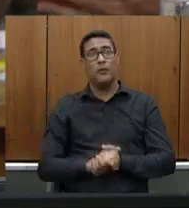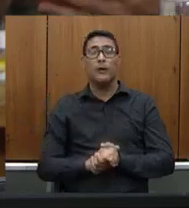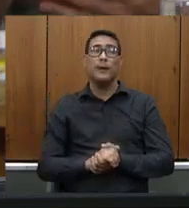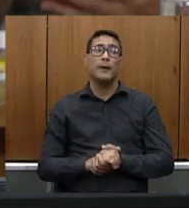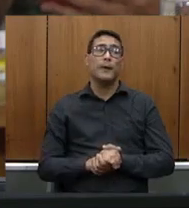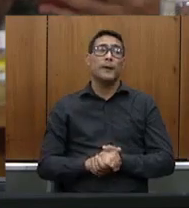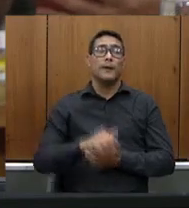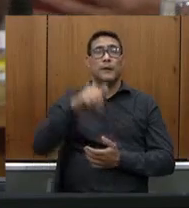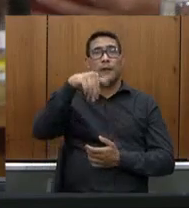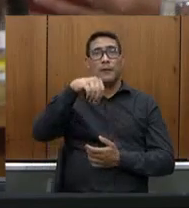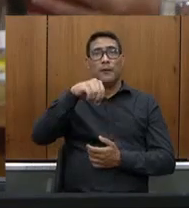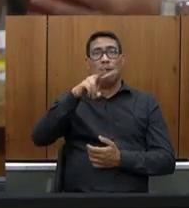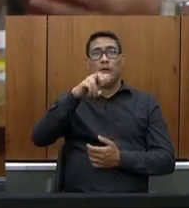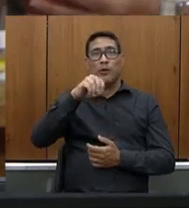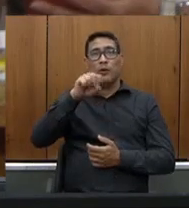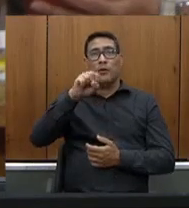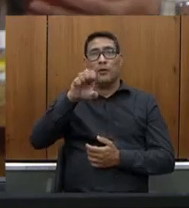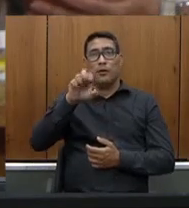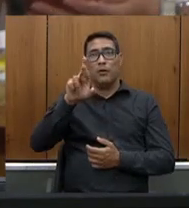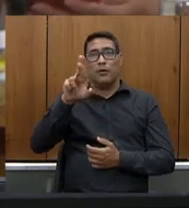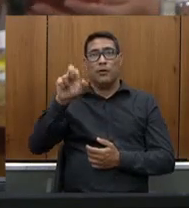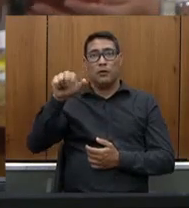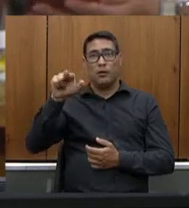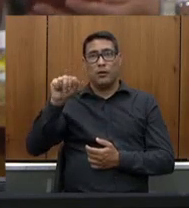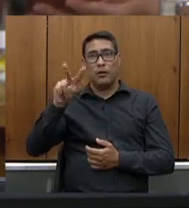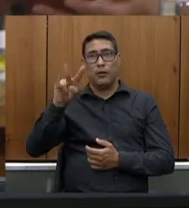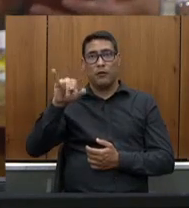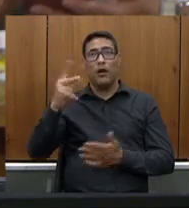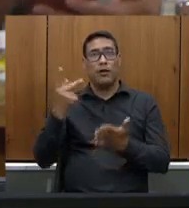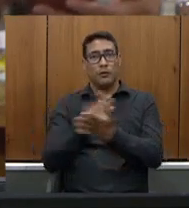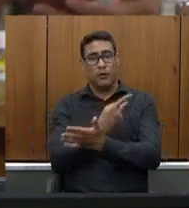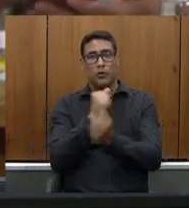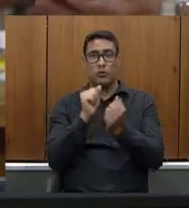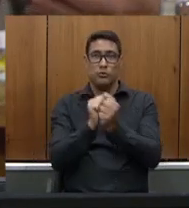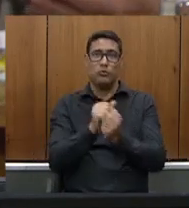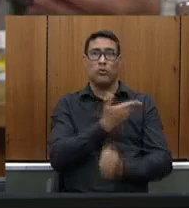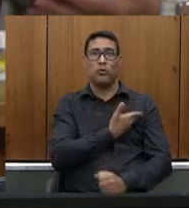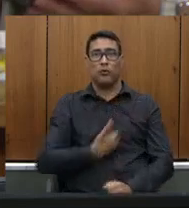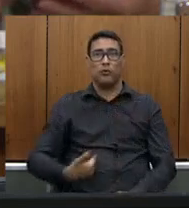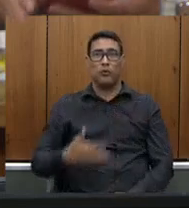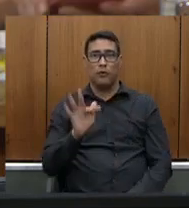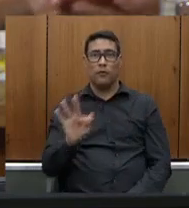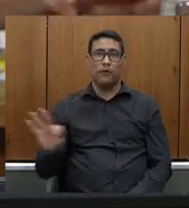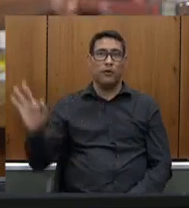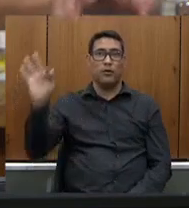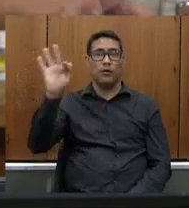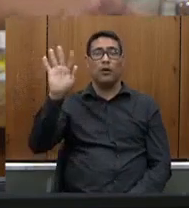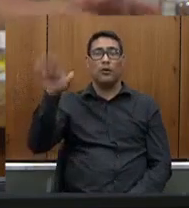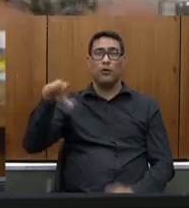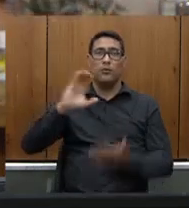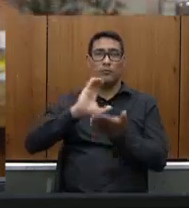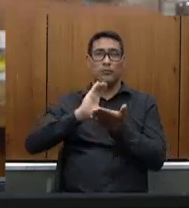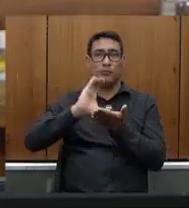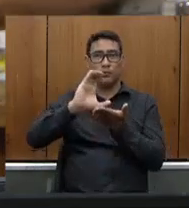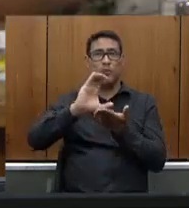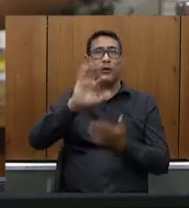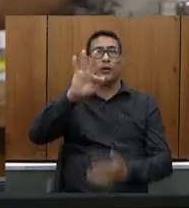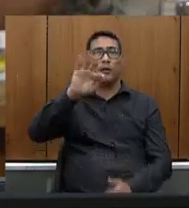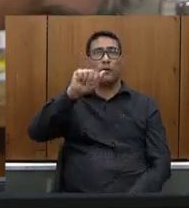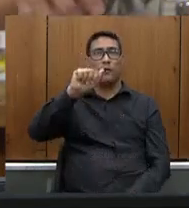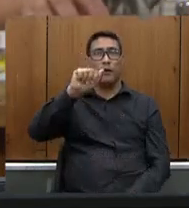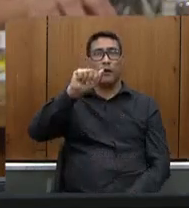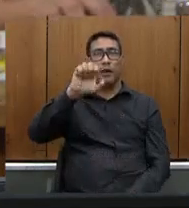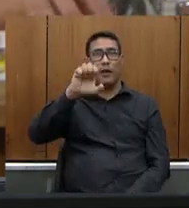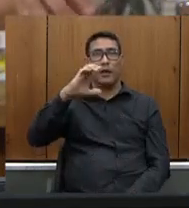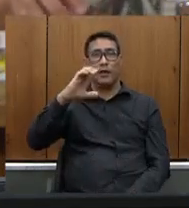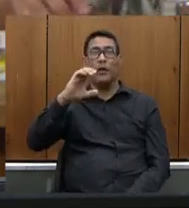a habilitação vai acontecer junto ao governo federal em que o recurso de custeio que é FAEC o recurso por